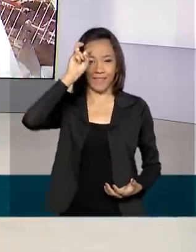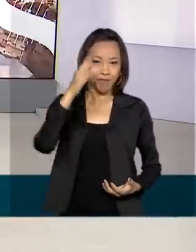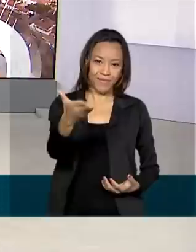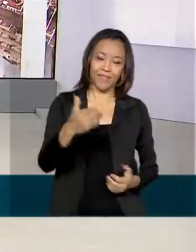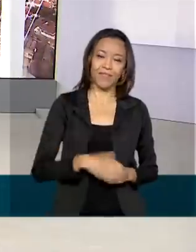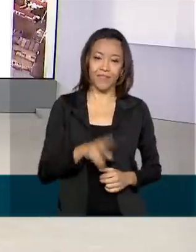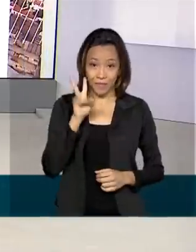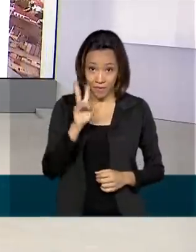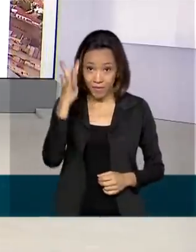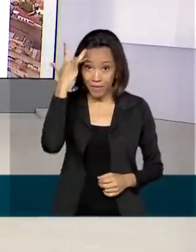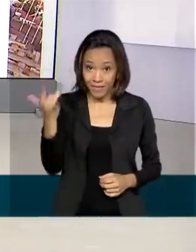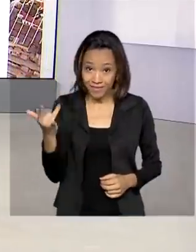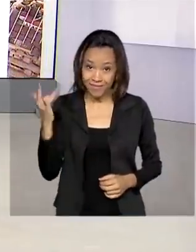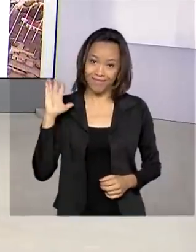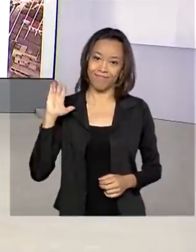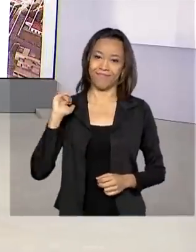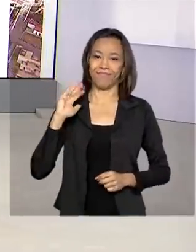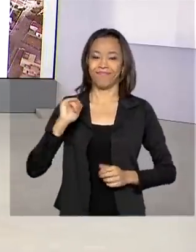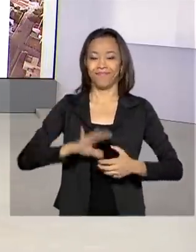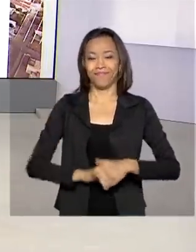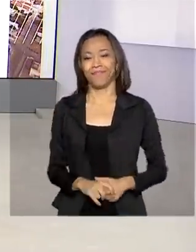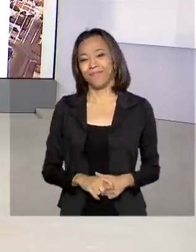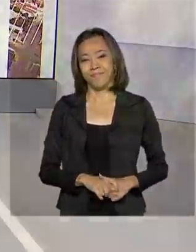você. Nos vemos amanhã. Até lá.